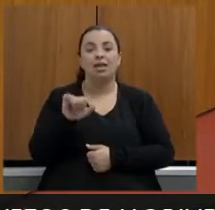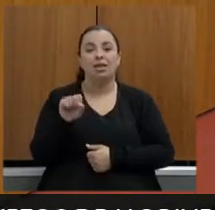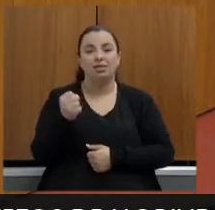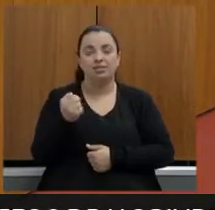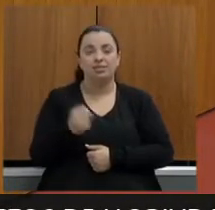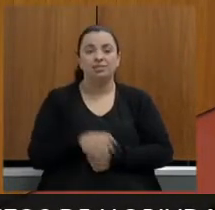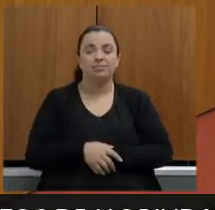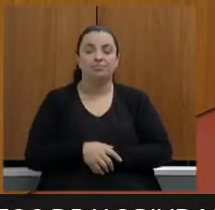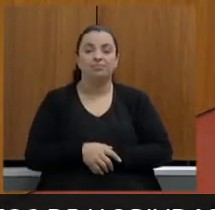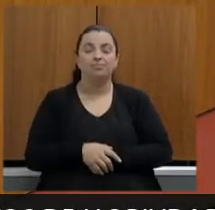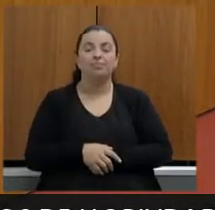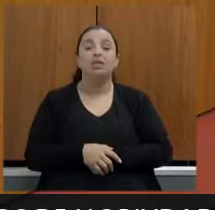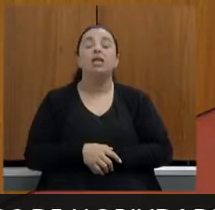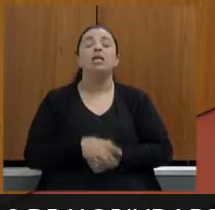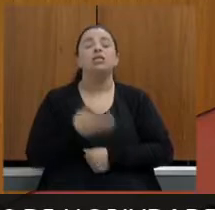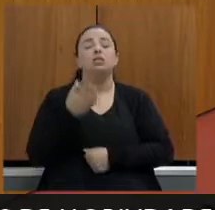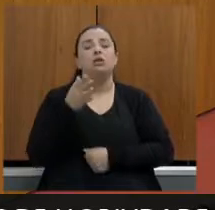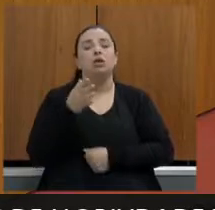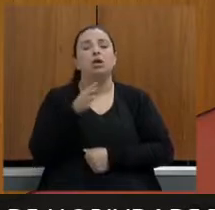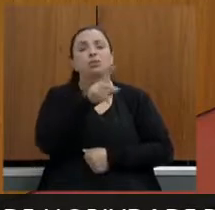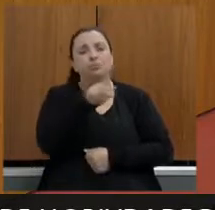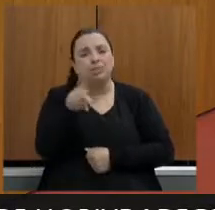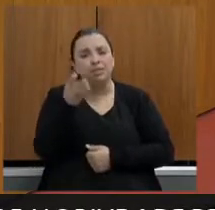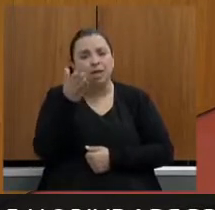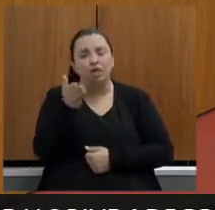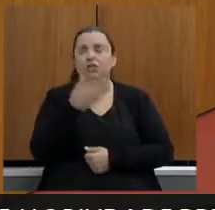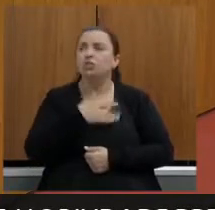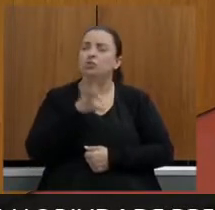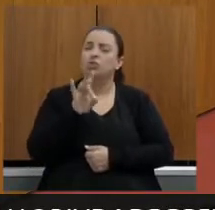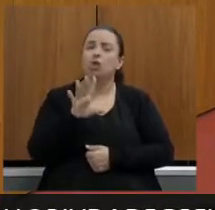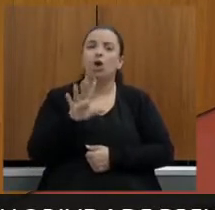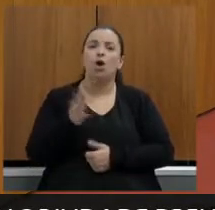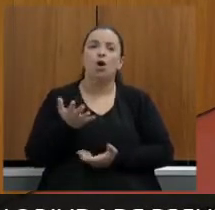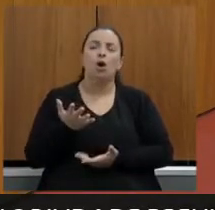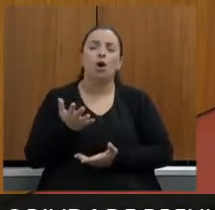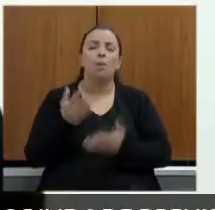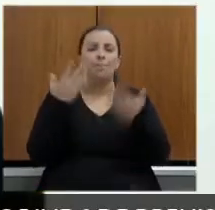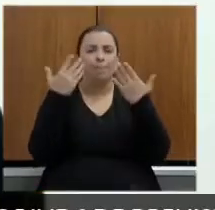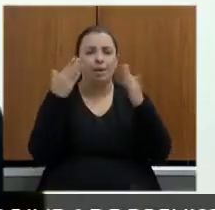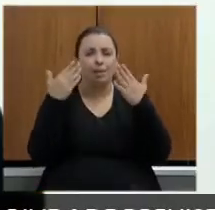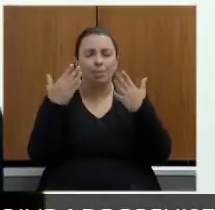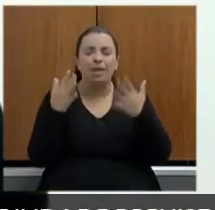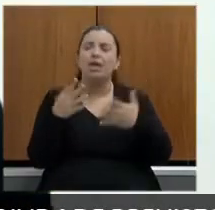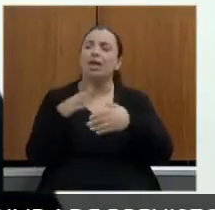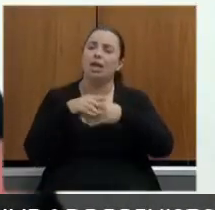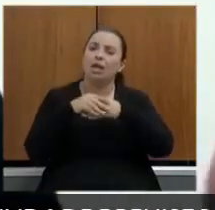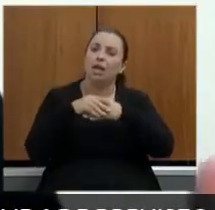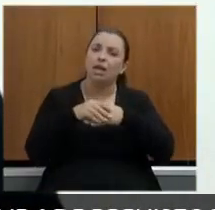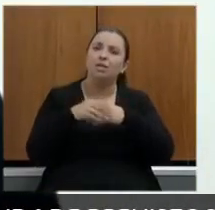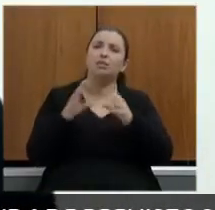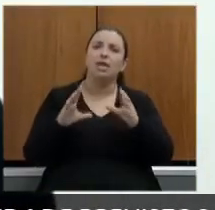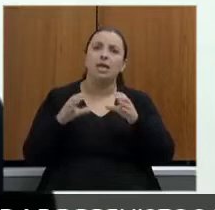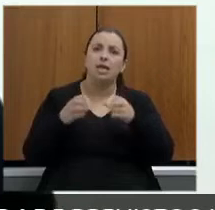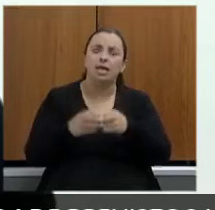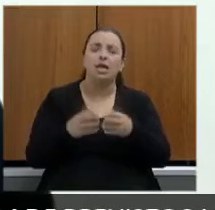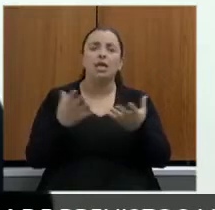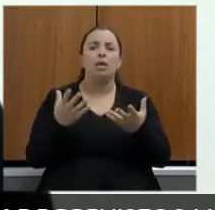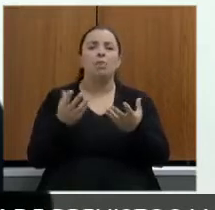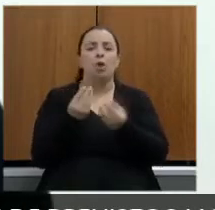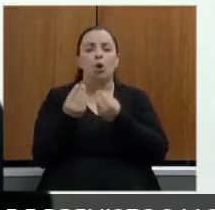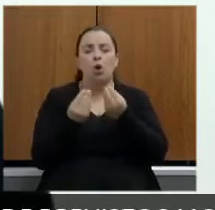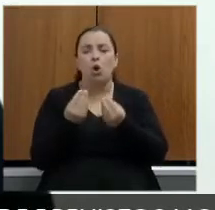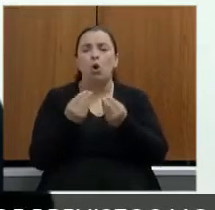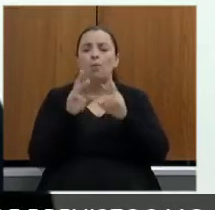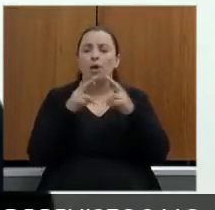seu presidente só mesmo reiterar as palavras aí dos parabéns da comissão dos parabéns toda essa equipe da mesa